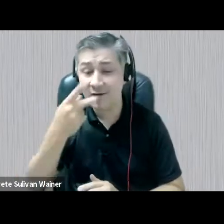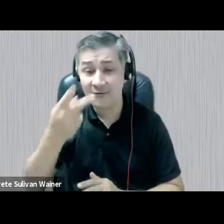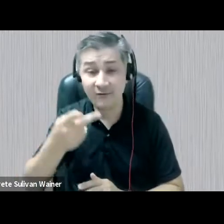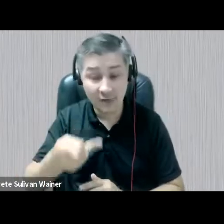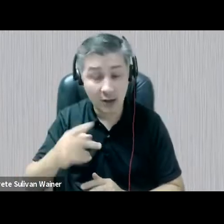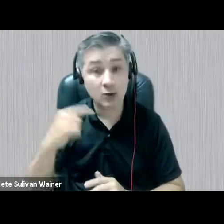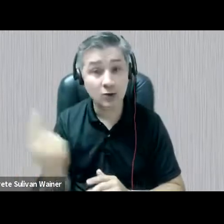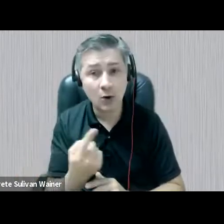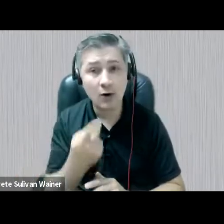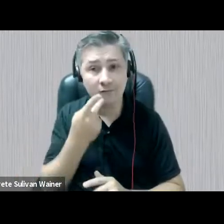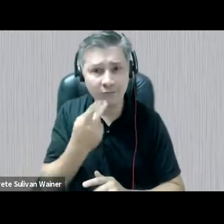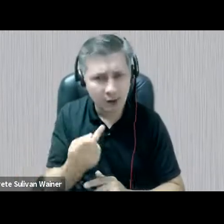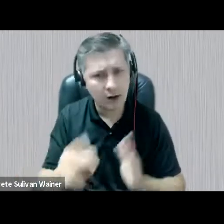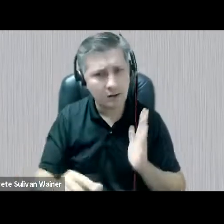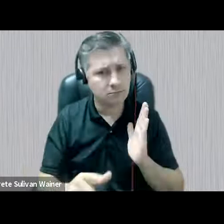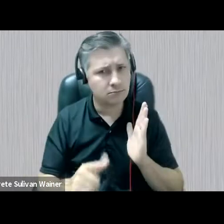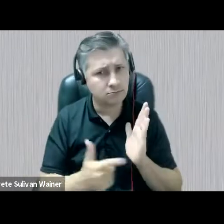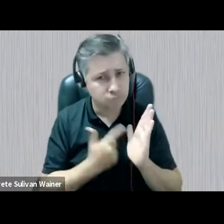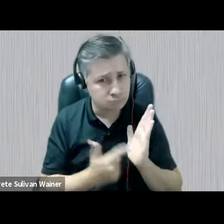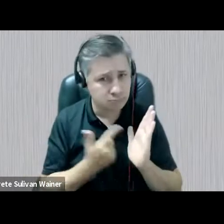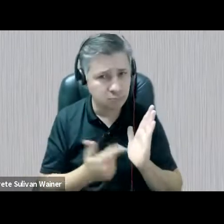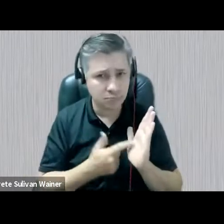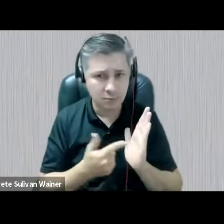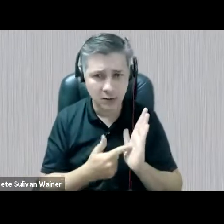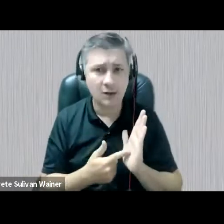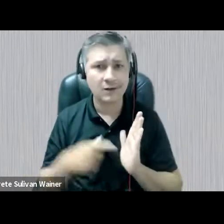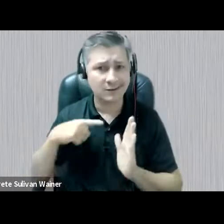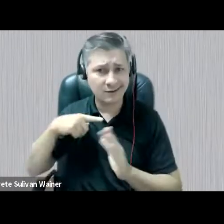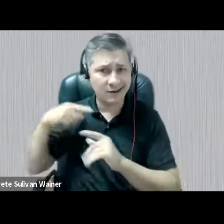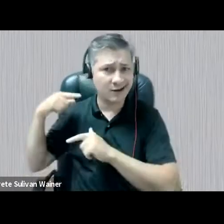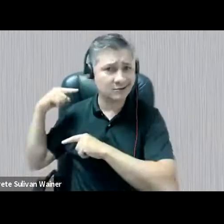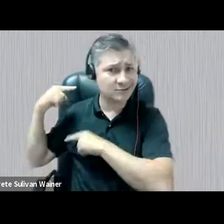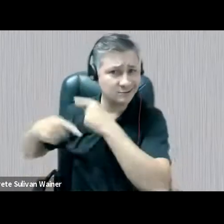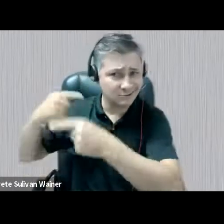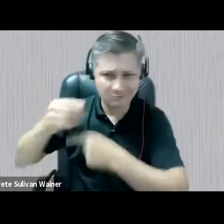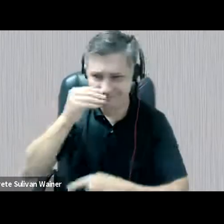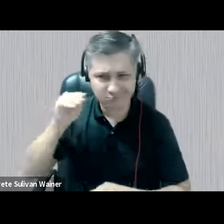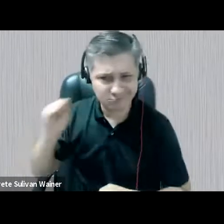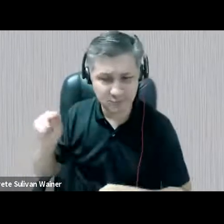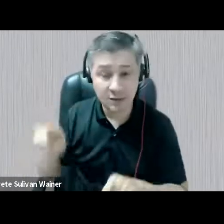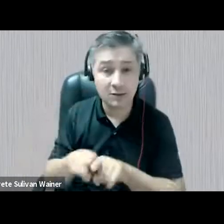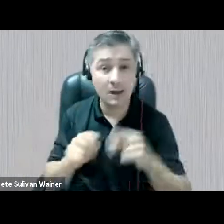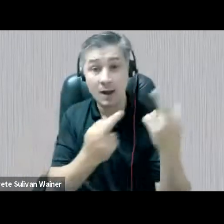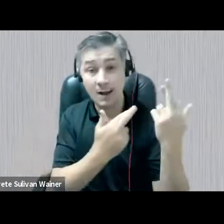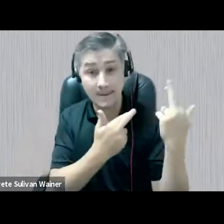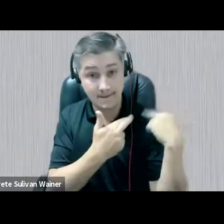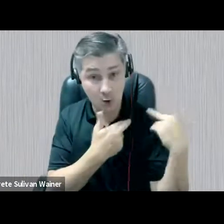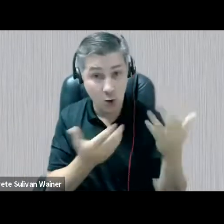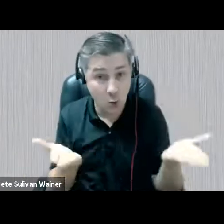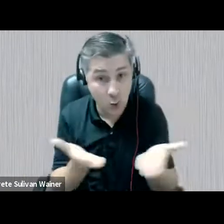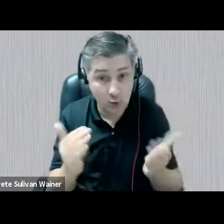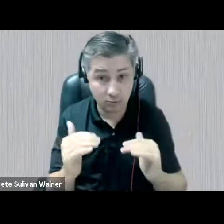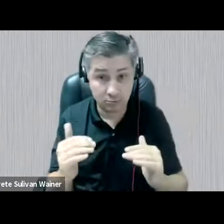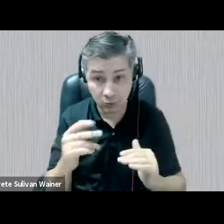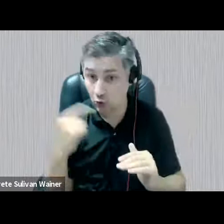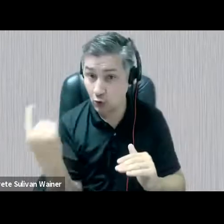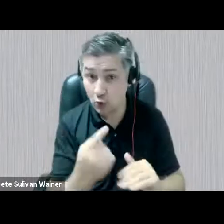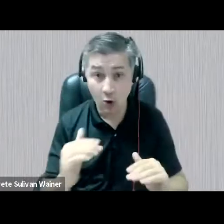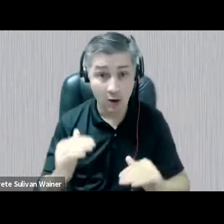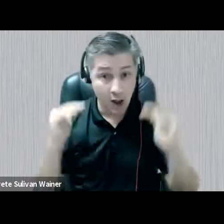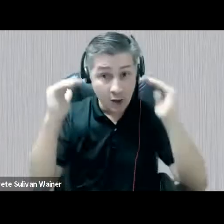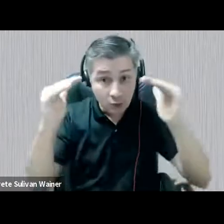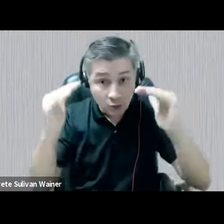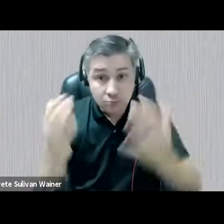que nós não estamos ignorando as diferenças geracionais, né, tampouco as responsabilidades e funções que nós adultos assumimos